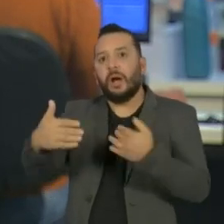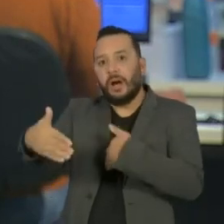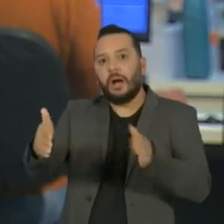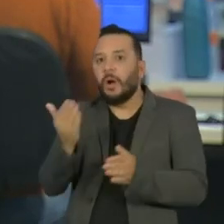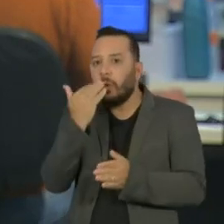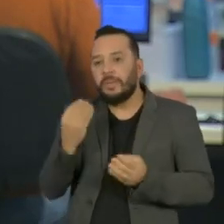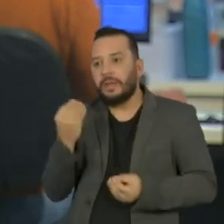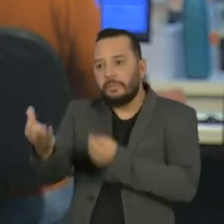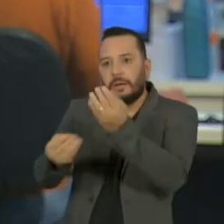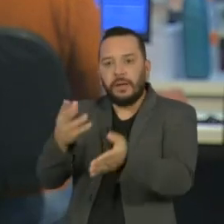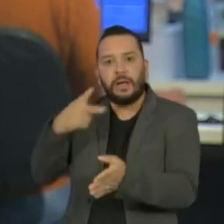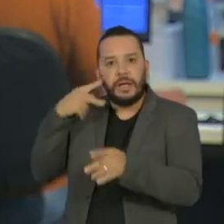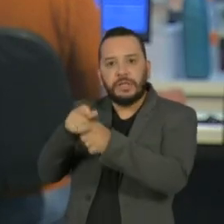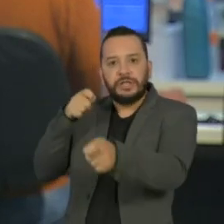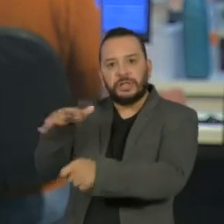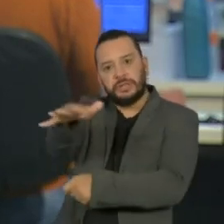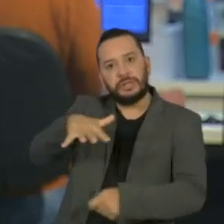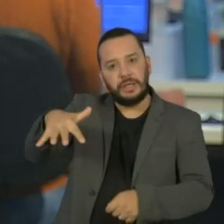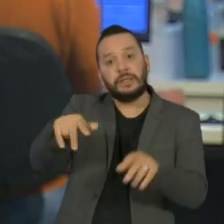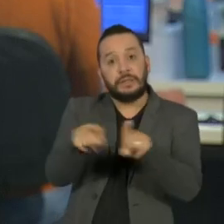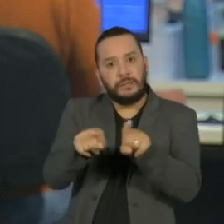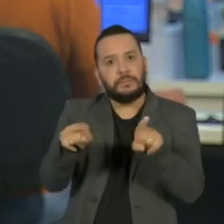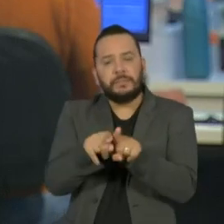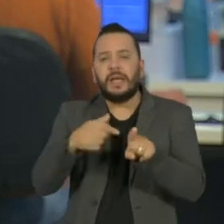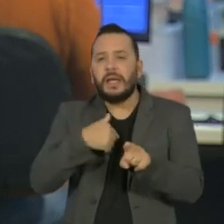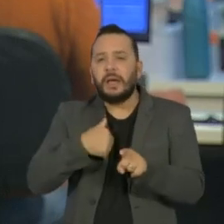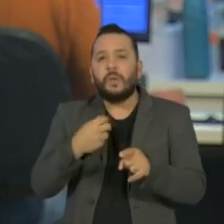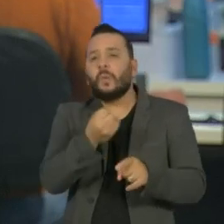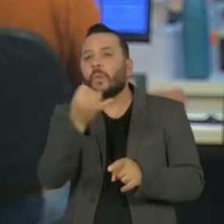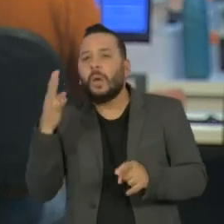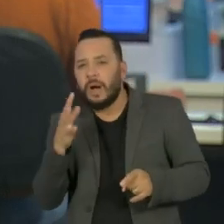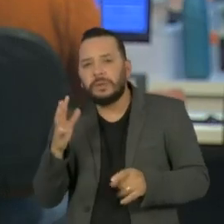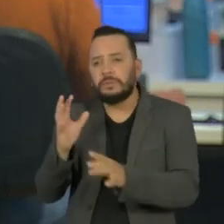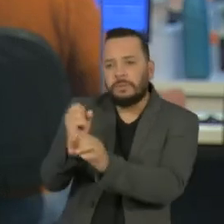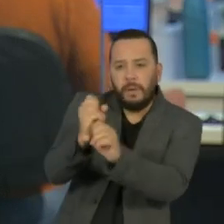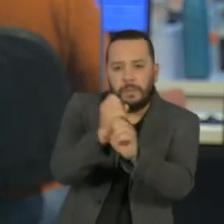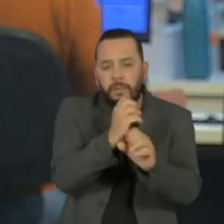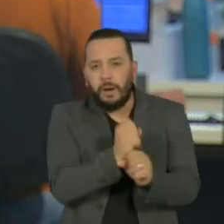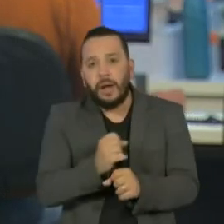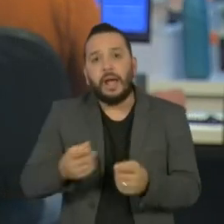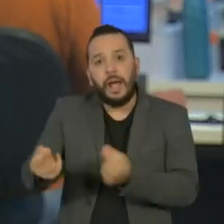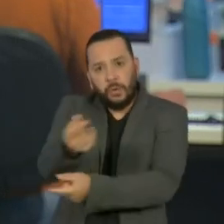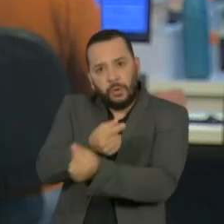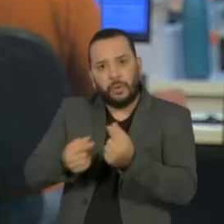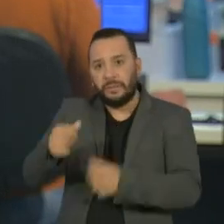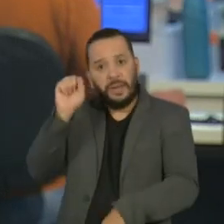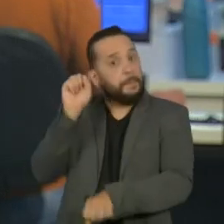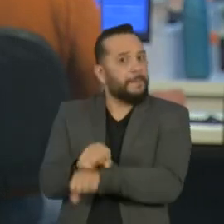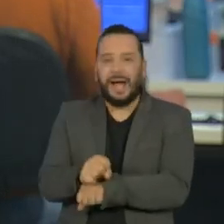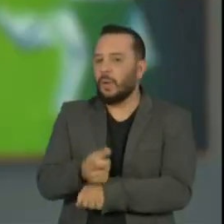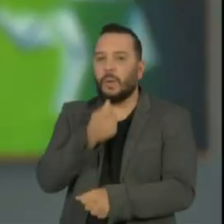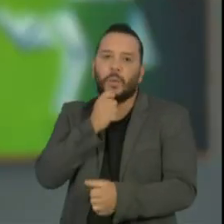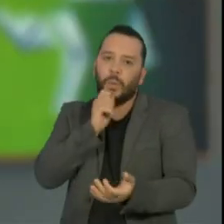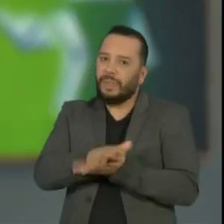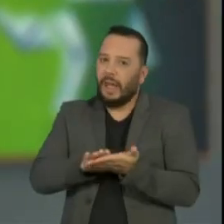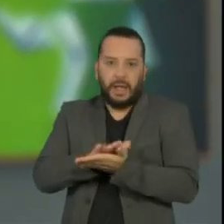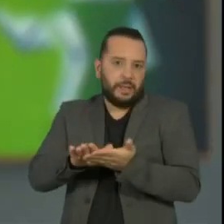Além disso, hoje foi apresentado um balanço dos setores da economia paulista que não pararam apesar do isolamento.